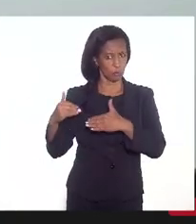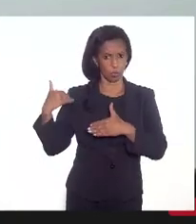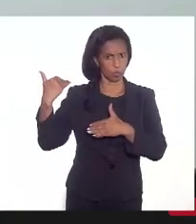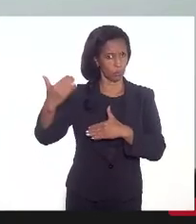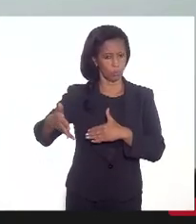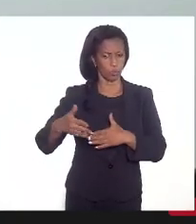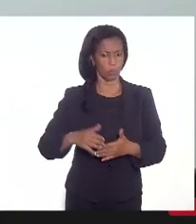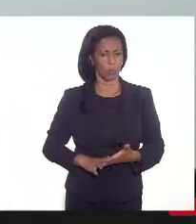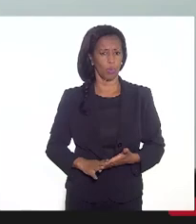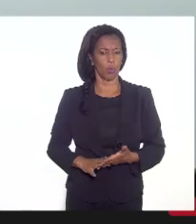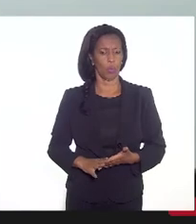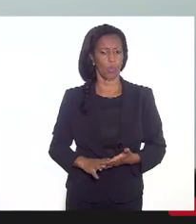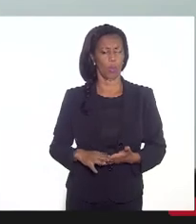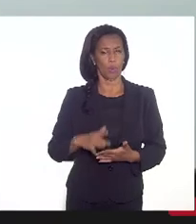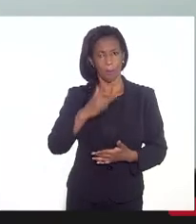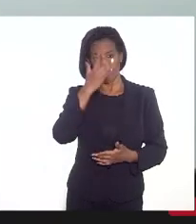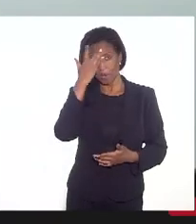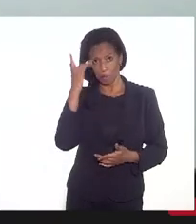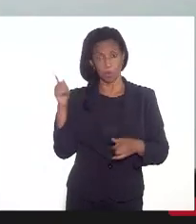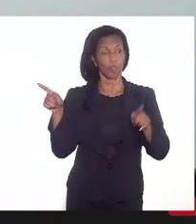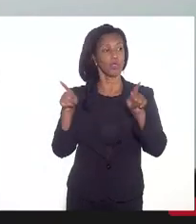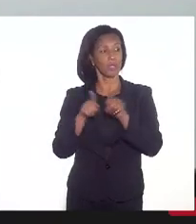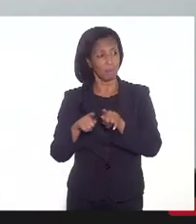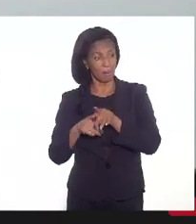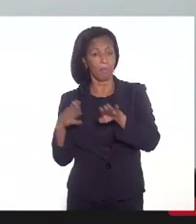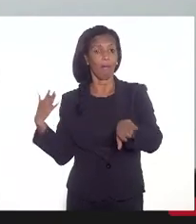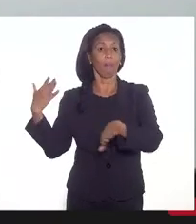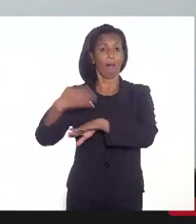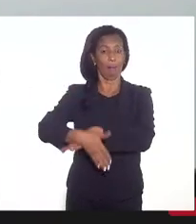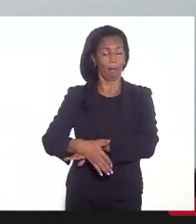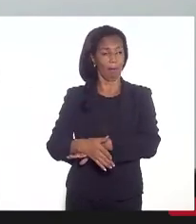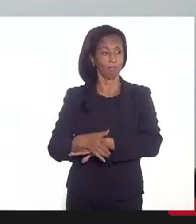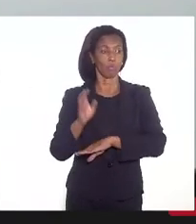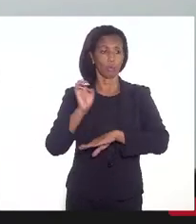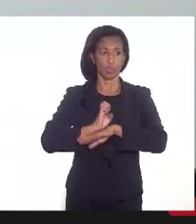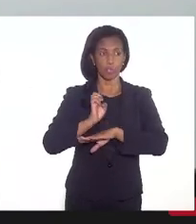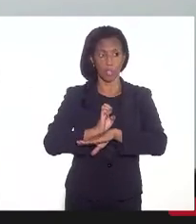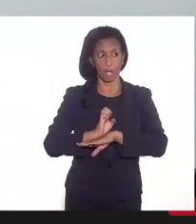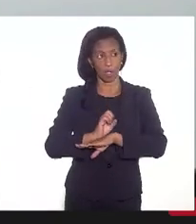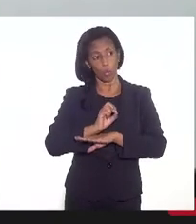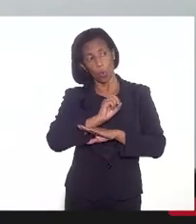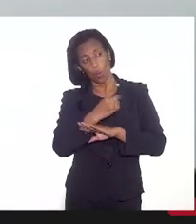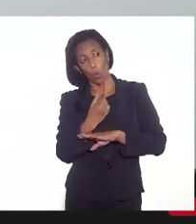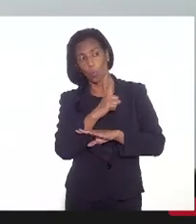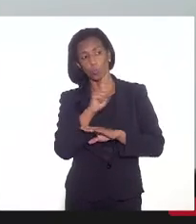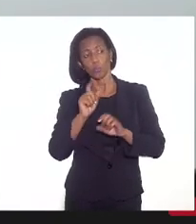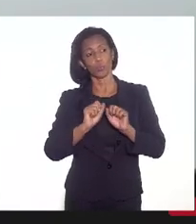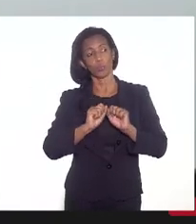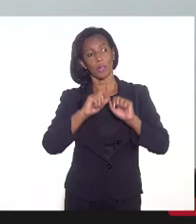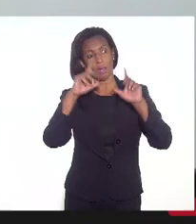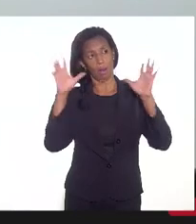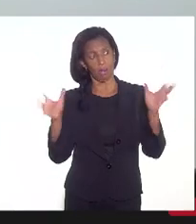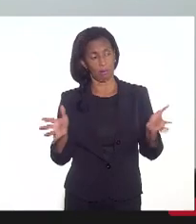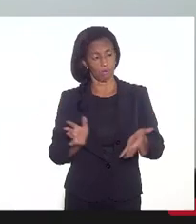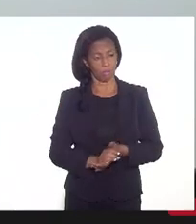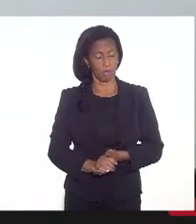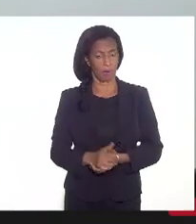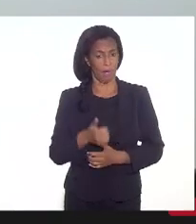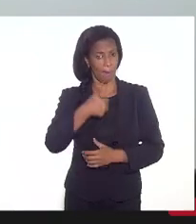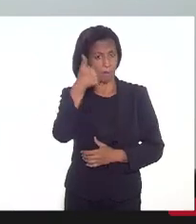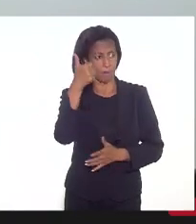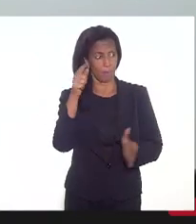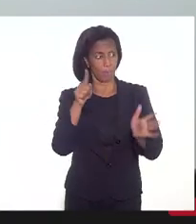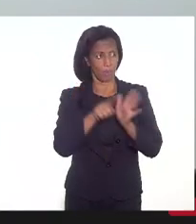seja, para os servidores que vierem a ingressar no Estado ou isso não está claro ainda? Esse é o primeiro aspecto da pergunta dos